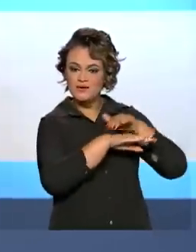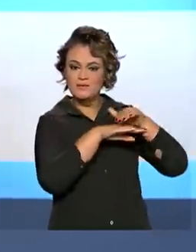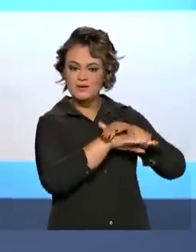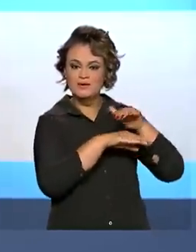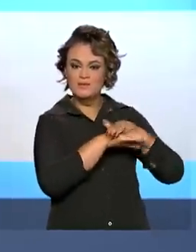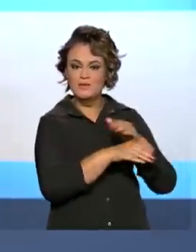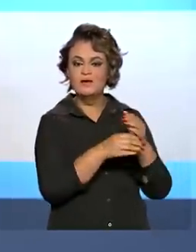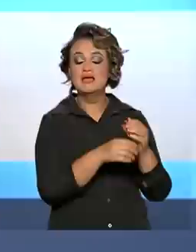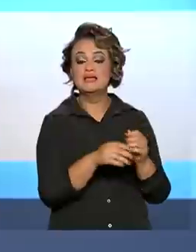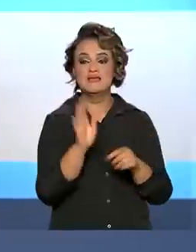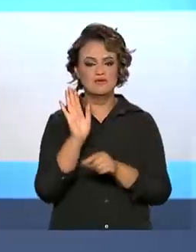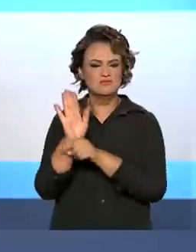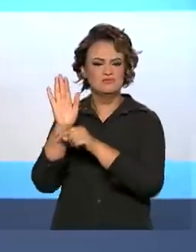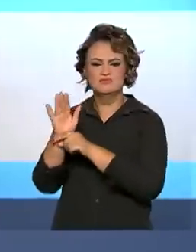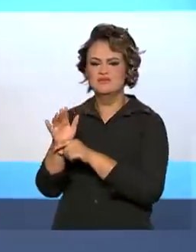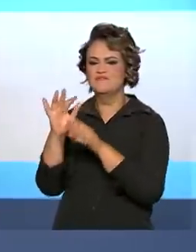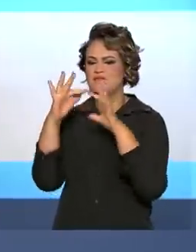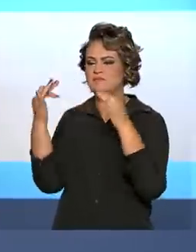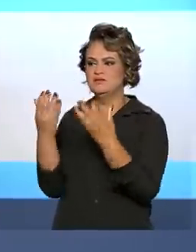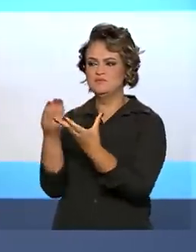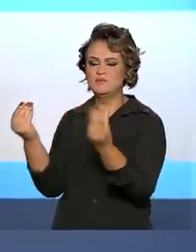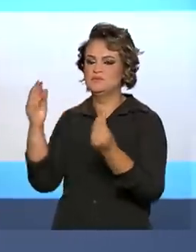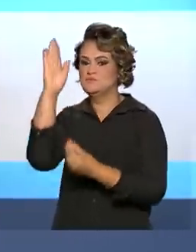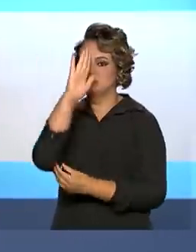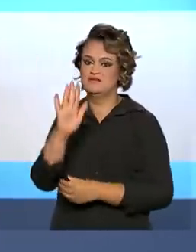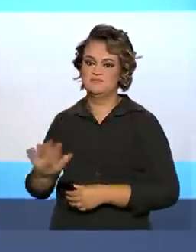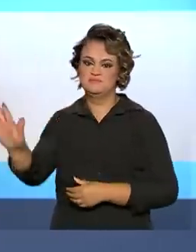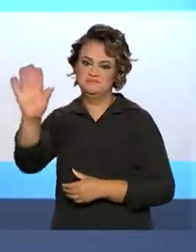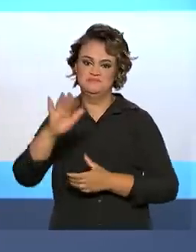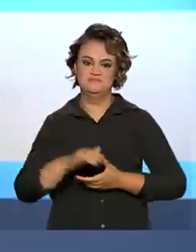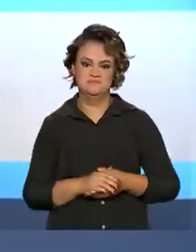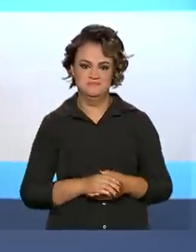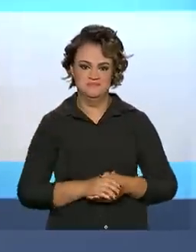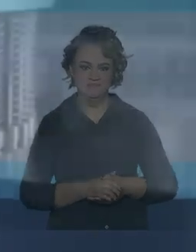que beneficia milhares de famílias em todo o país.